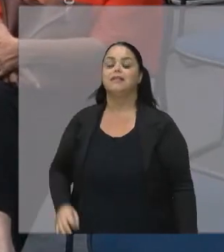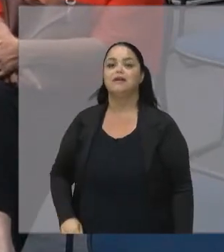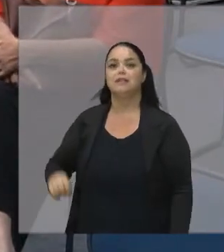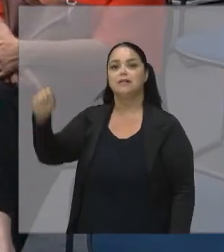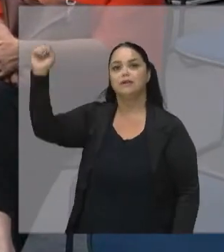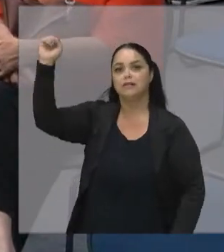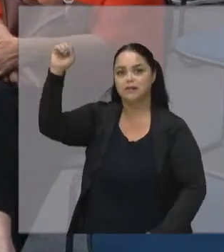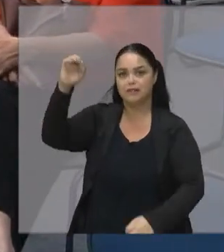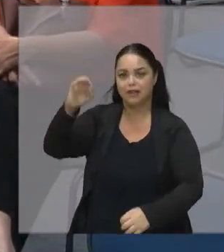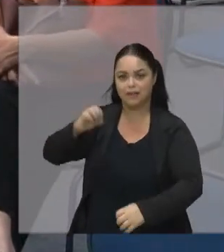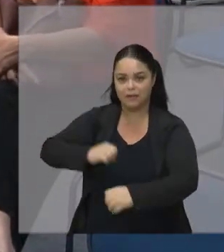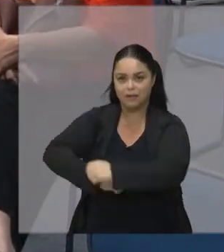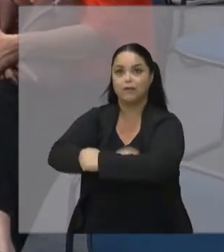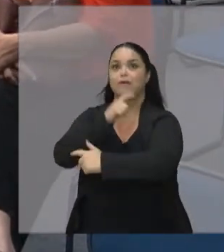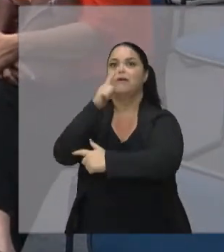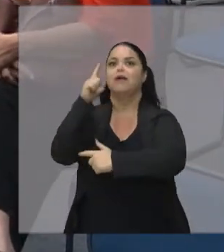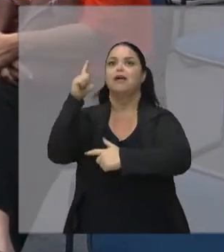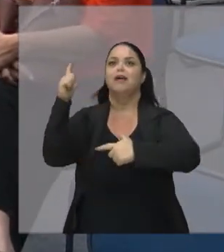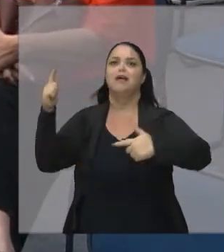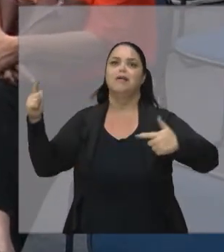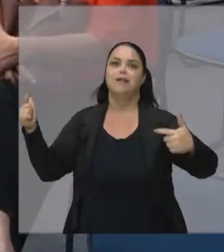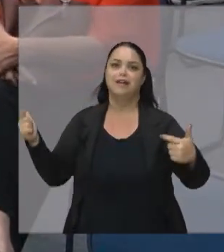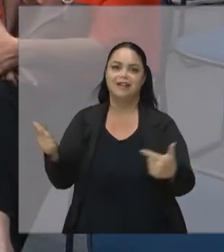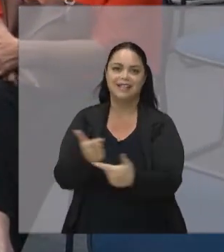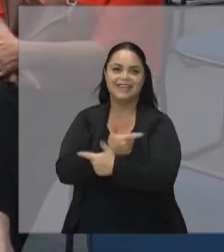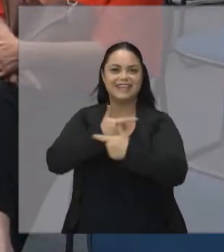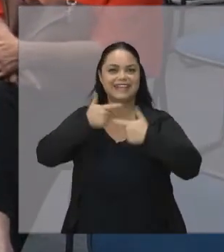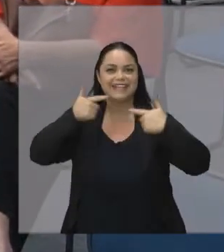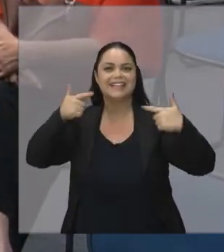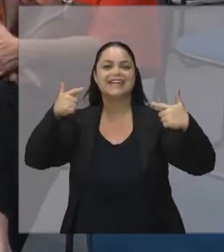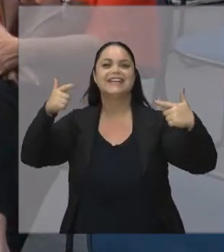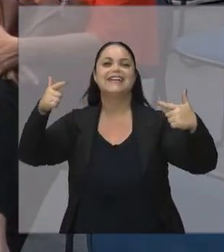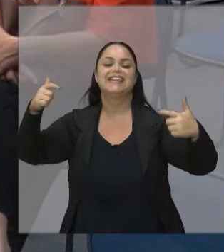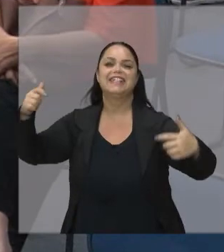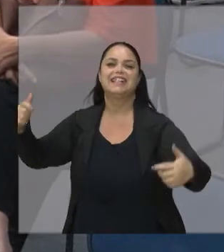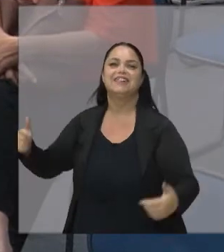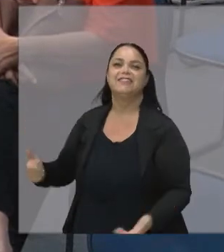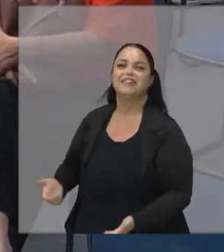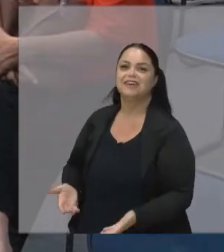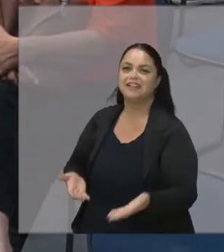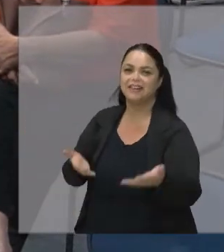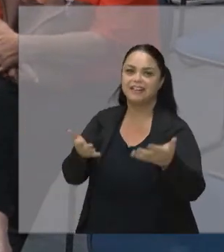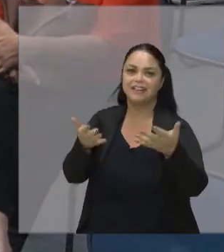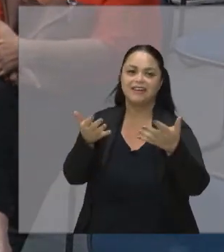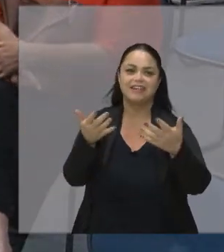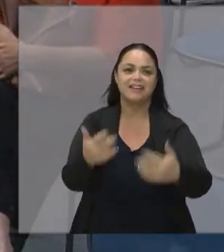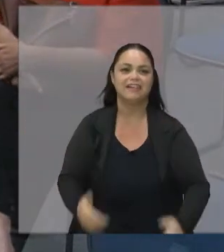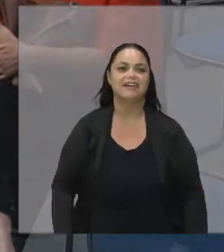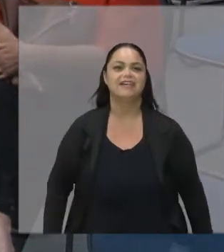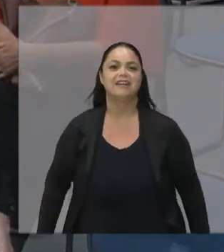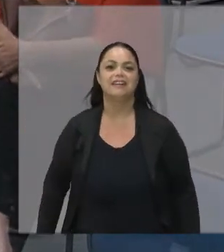Tão certo como Amanhã Que se levanta